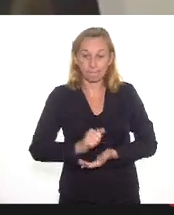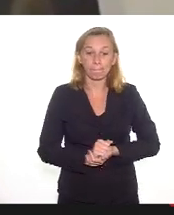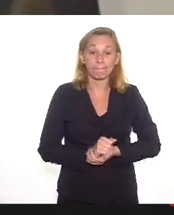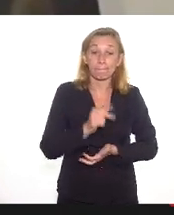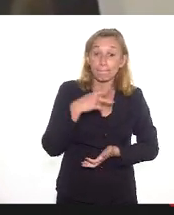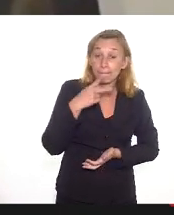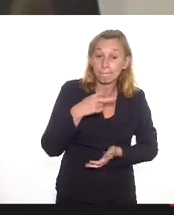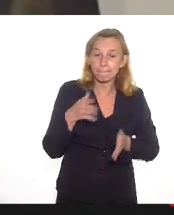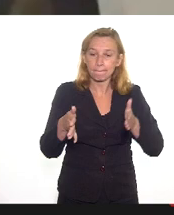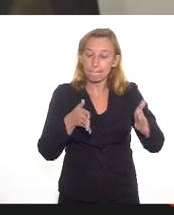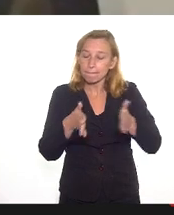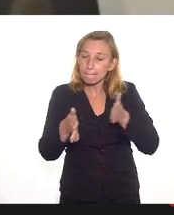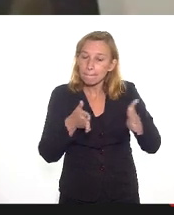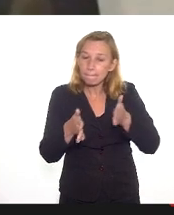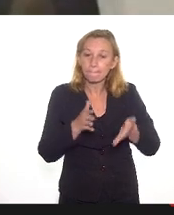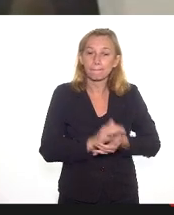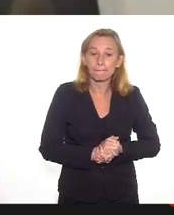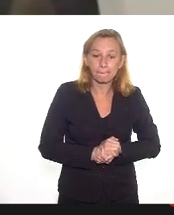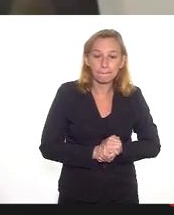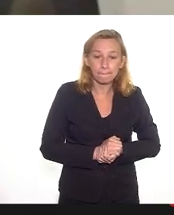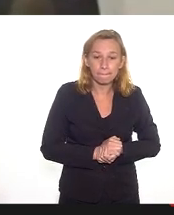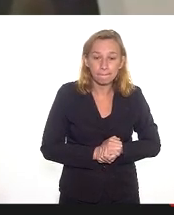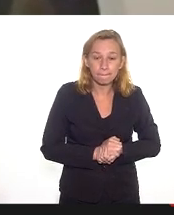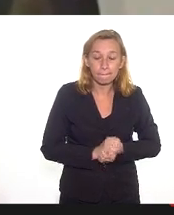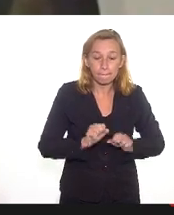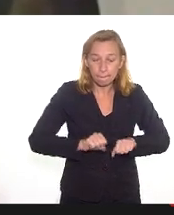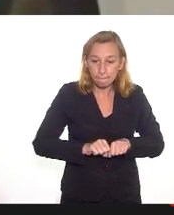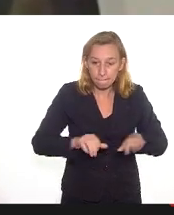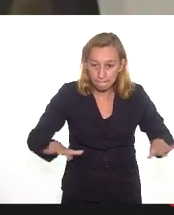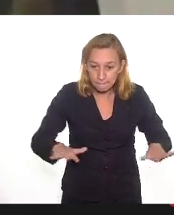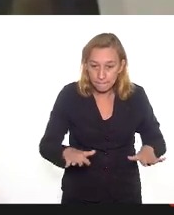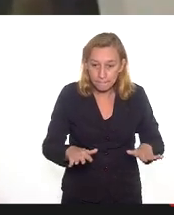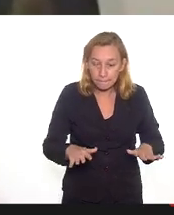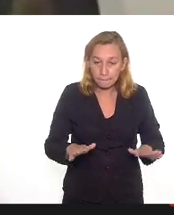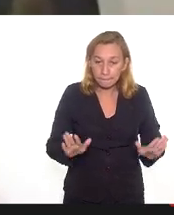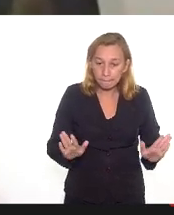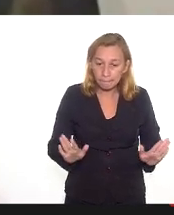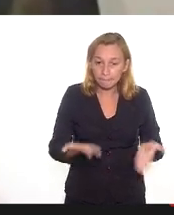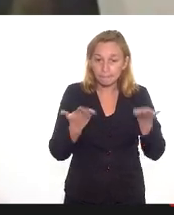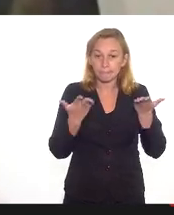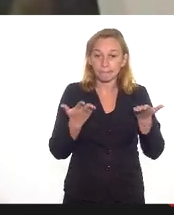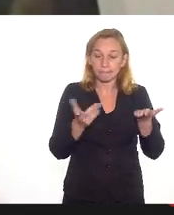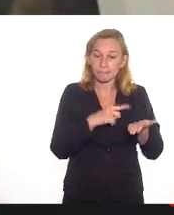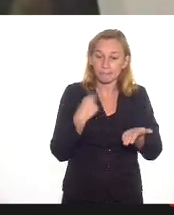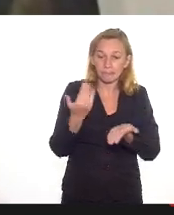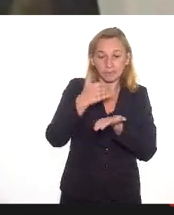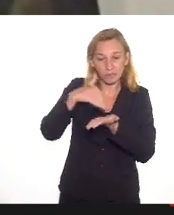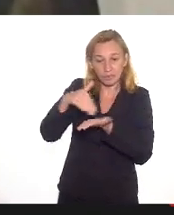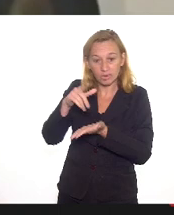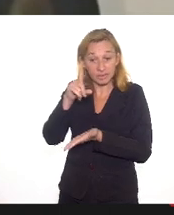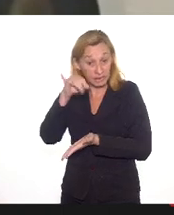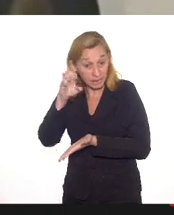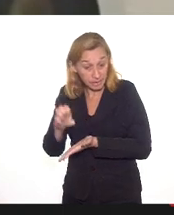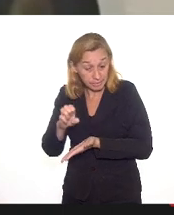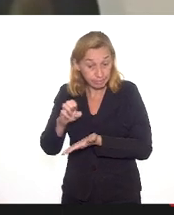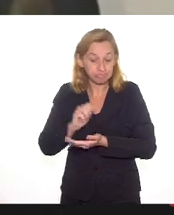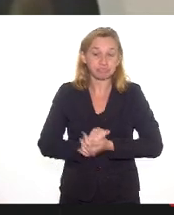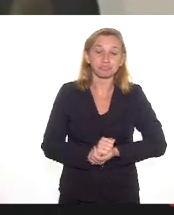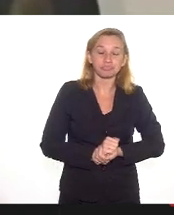aqui falo do período que antecedeu a pandemia, houve um empenho muito grande da nossa secretária Daniela Barros e